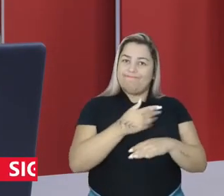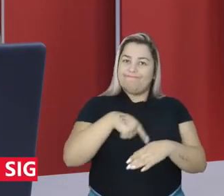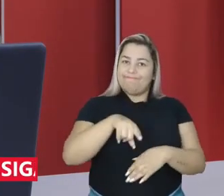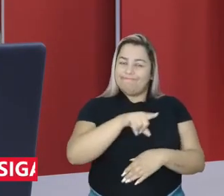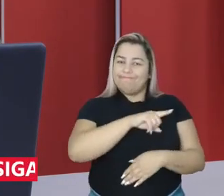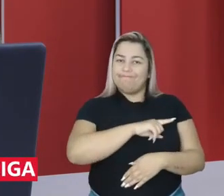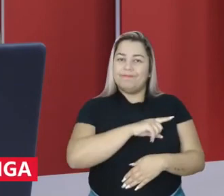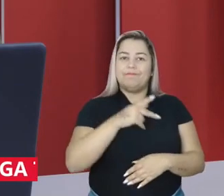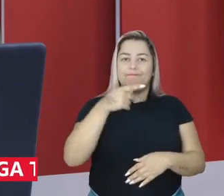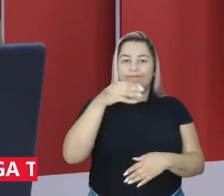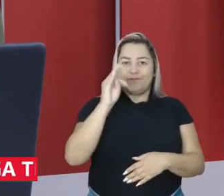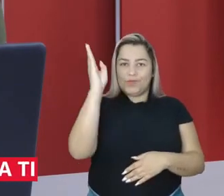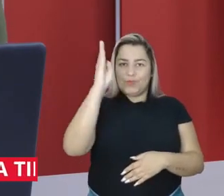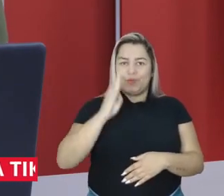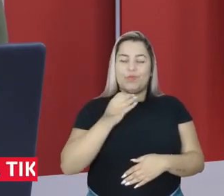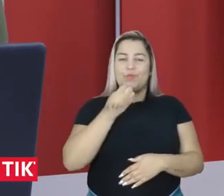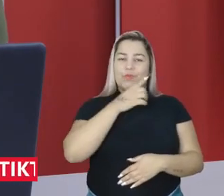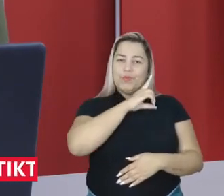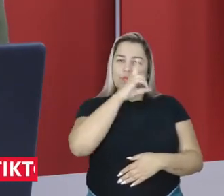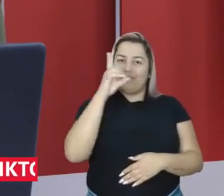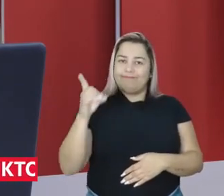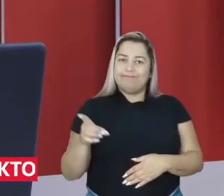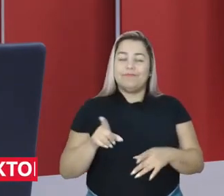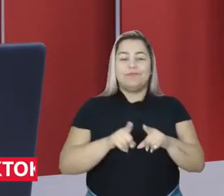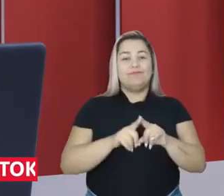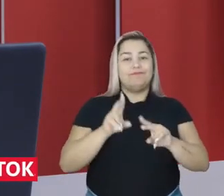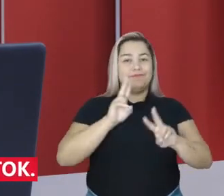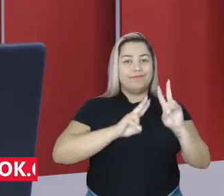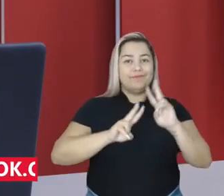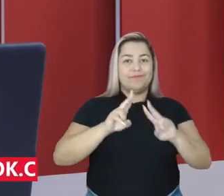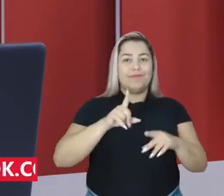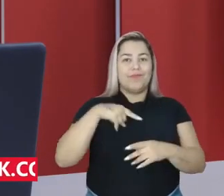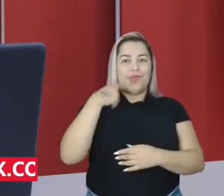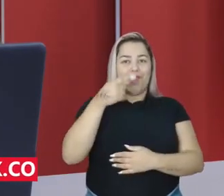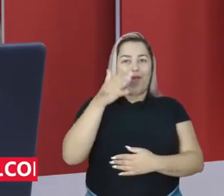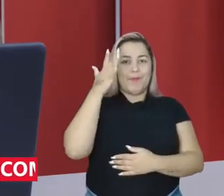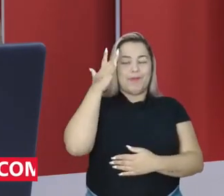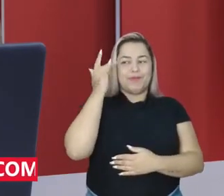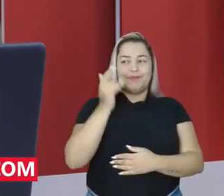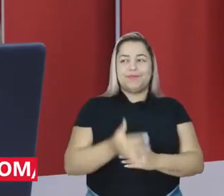no Jornal PT Brasil. Um ótimo dia para você, a gente se vê de novo amanhã.